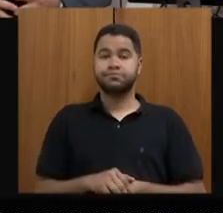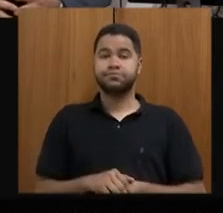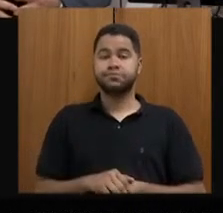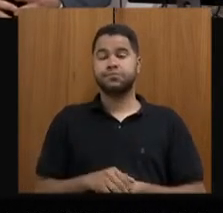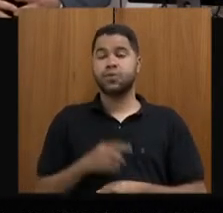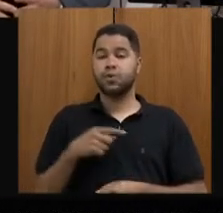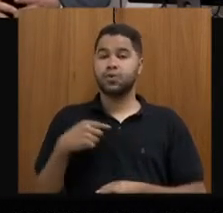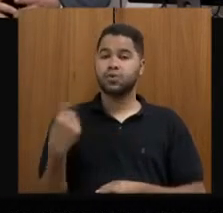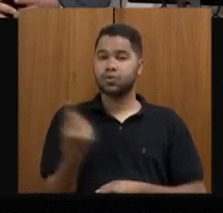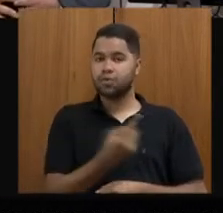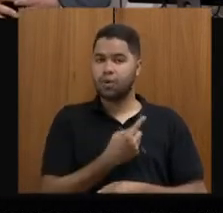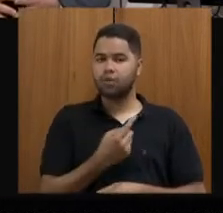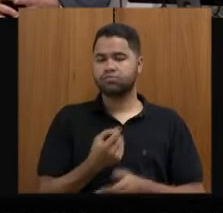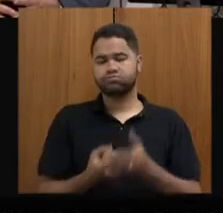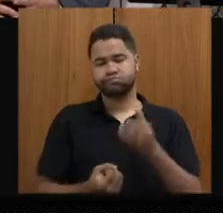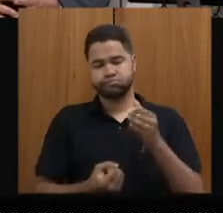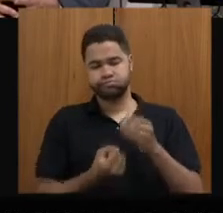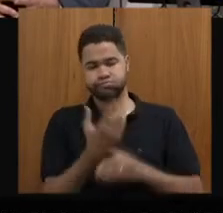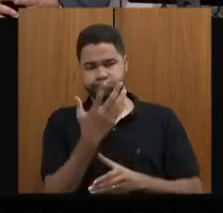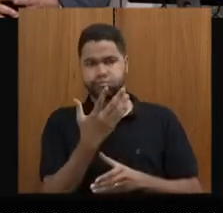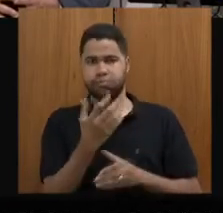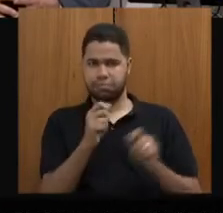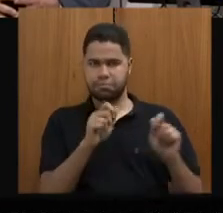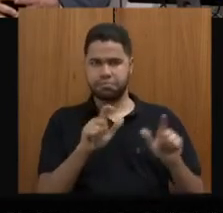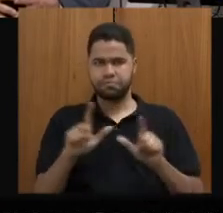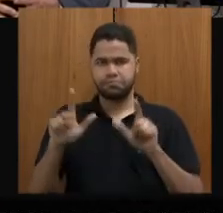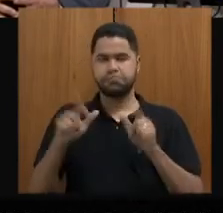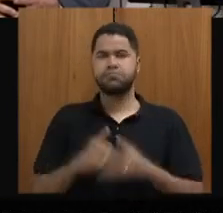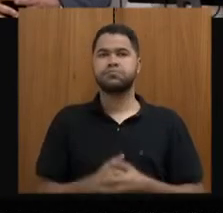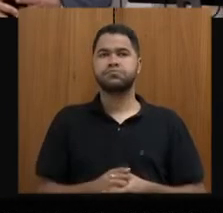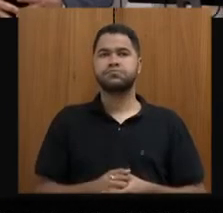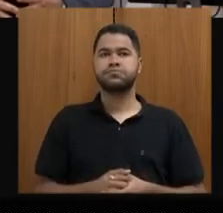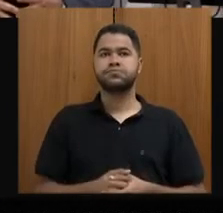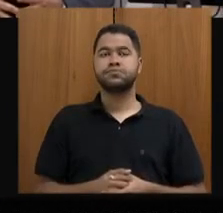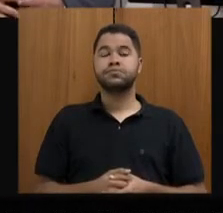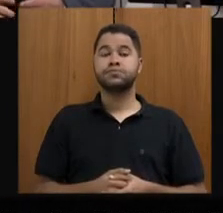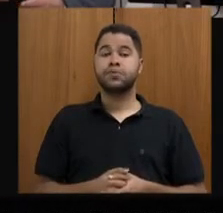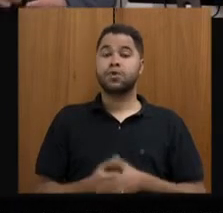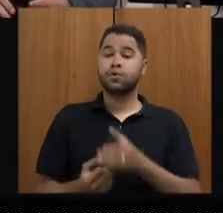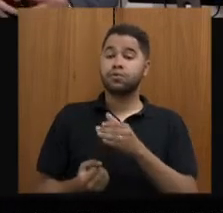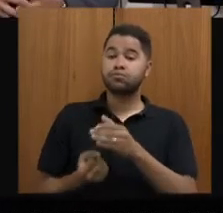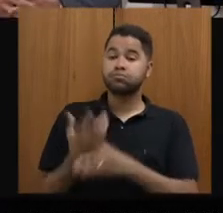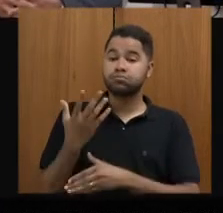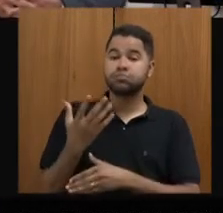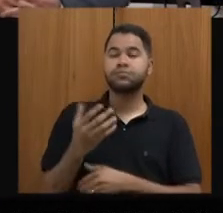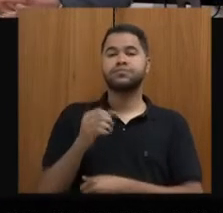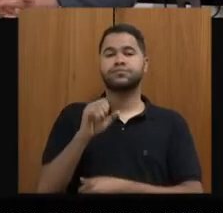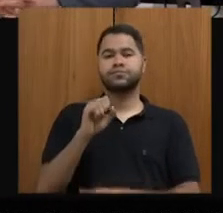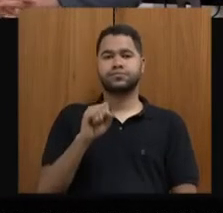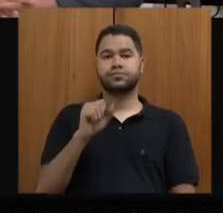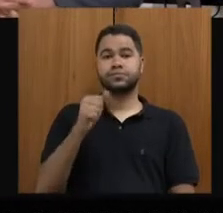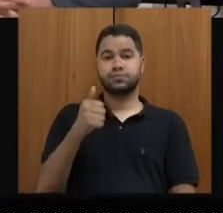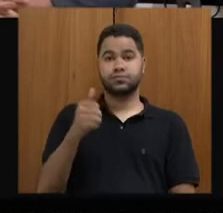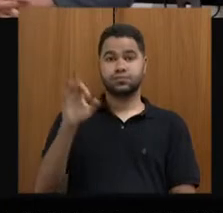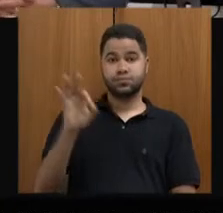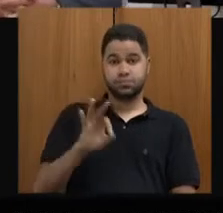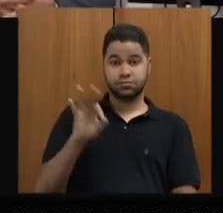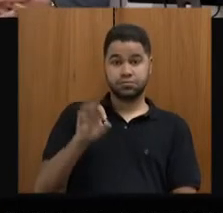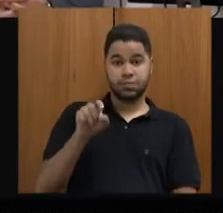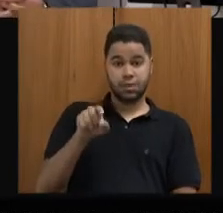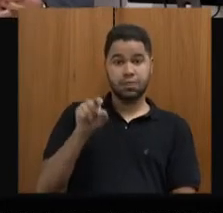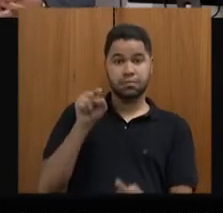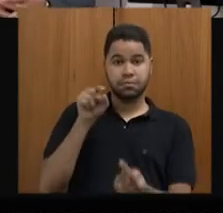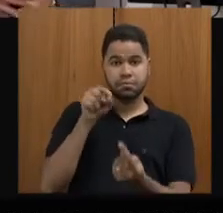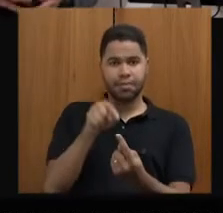nós criamos... Pode passar. Foi criado 81% da meta alcançada.